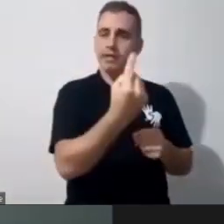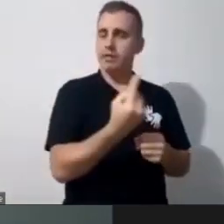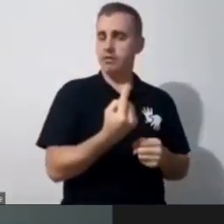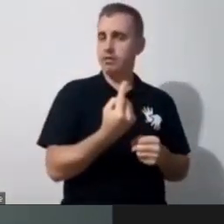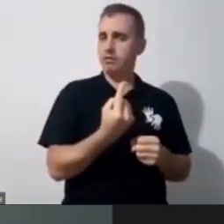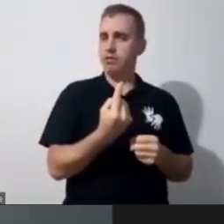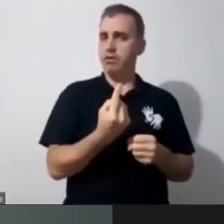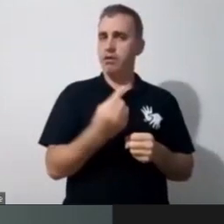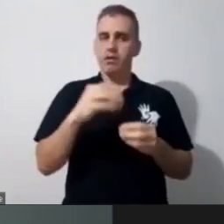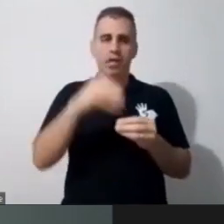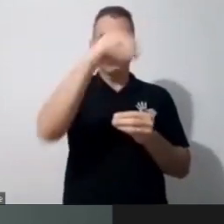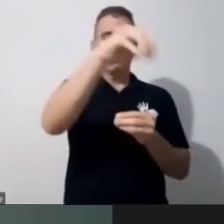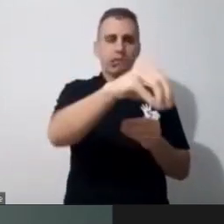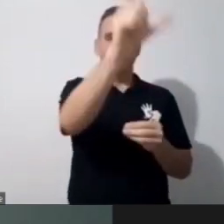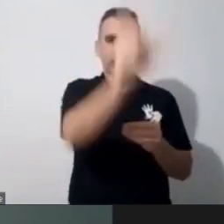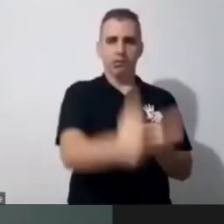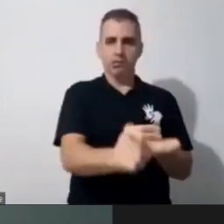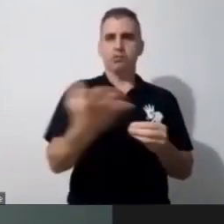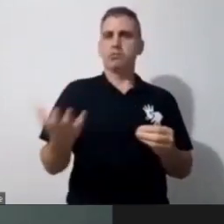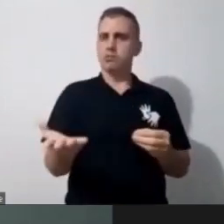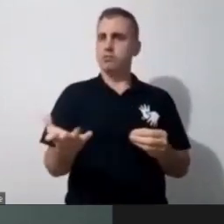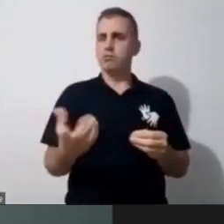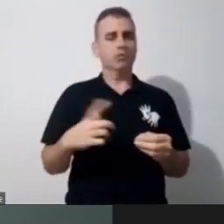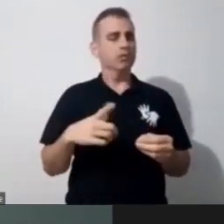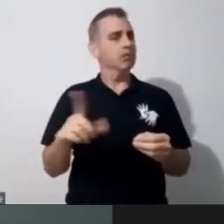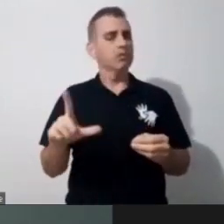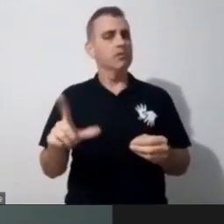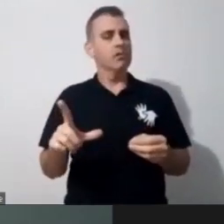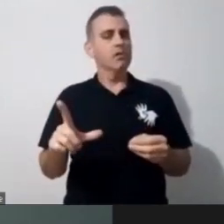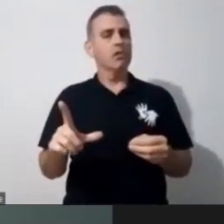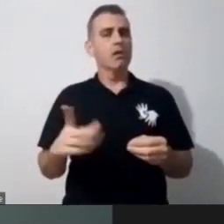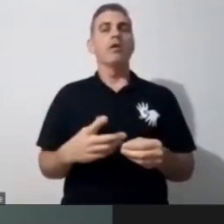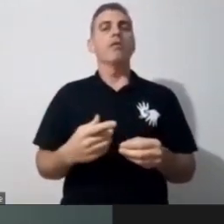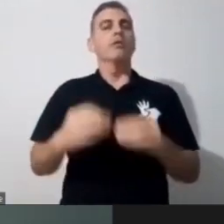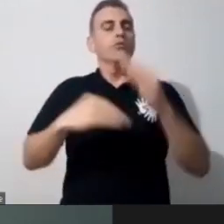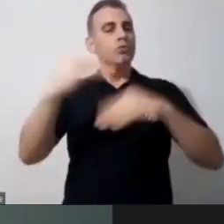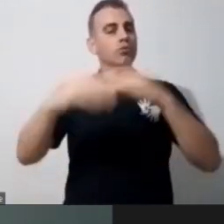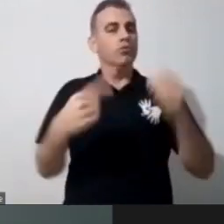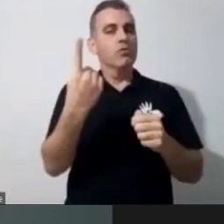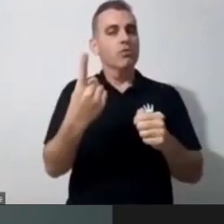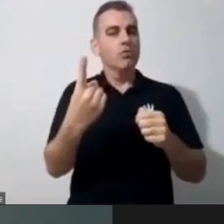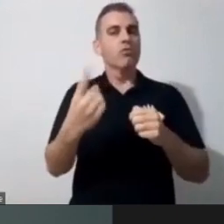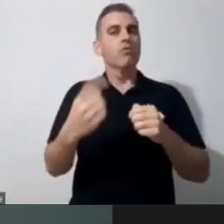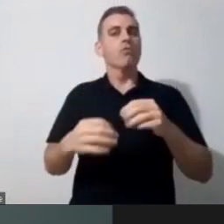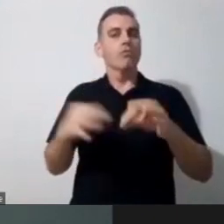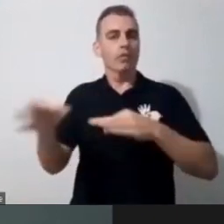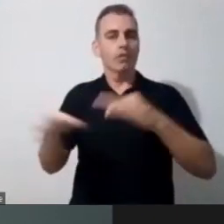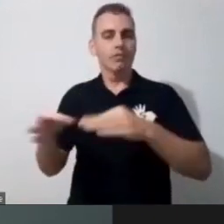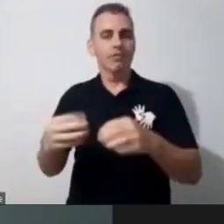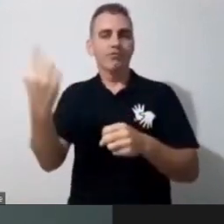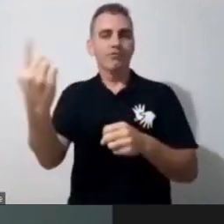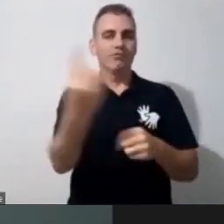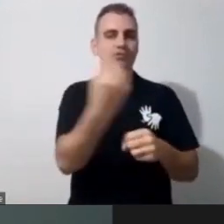aquela criança pública de educação inclusiva. Não, eu preciso construir um planejamento individual pra todos, né?